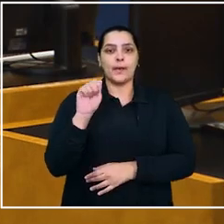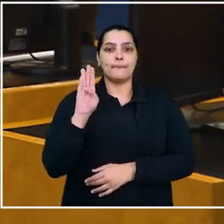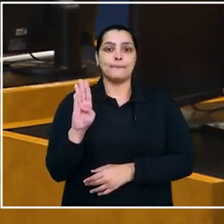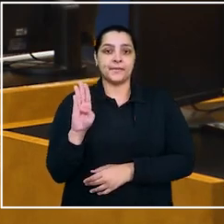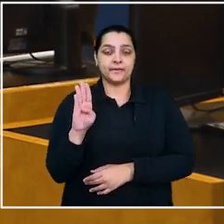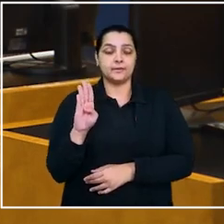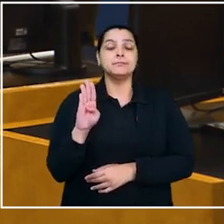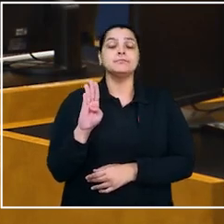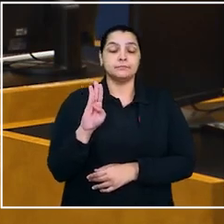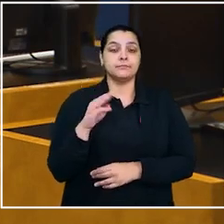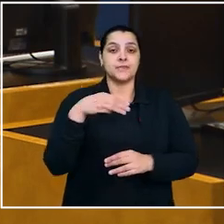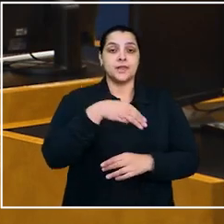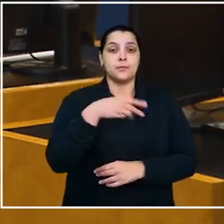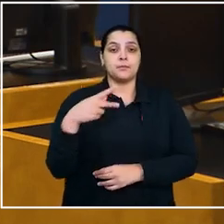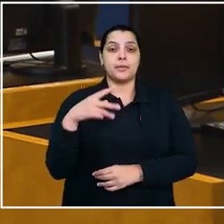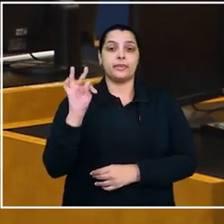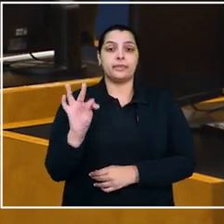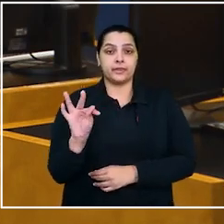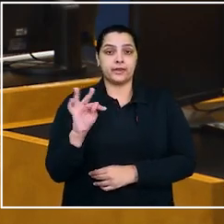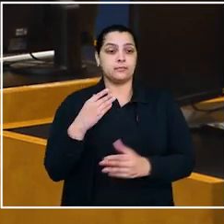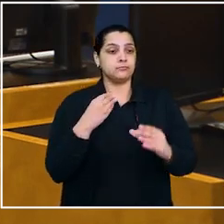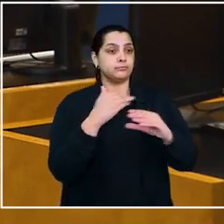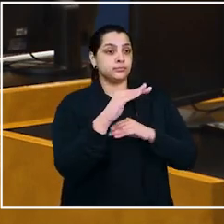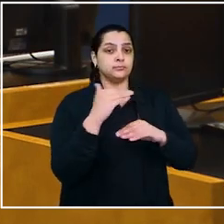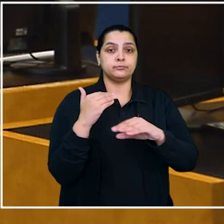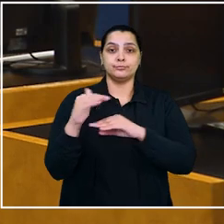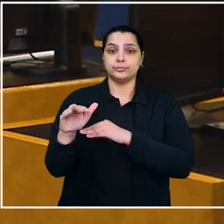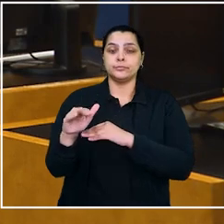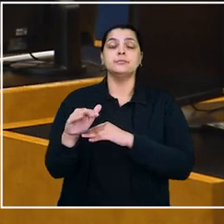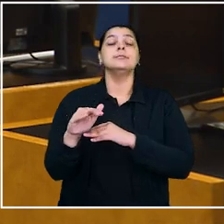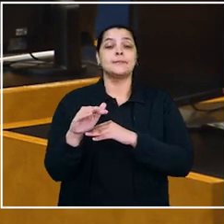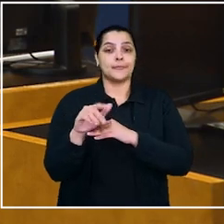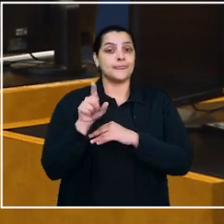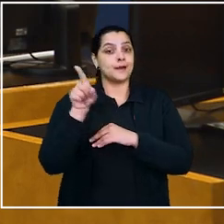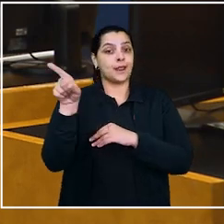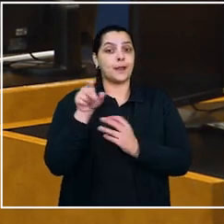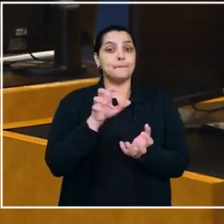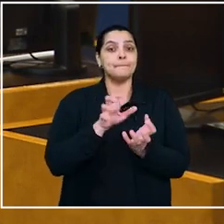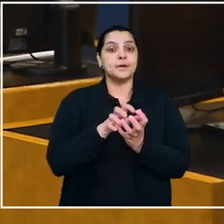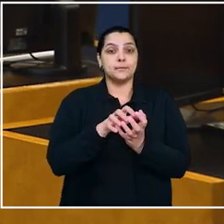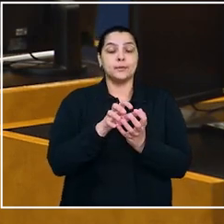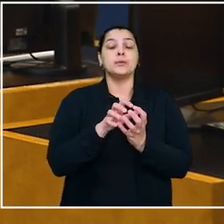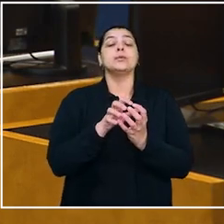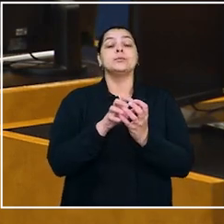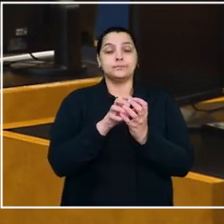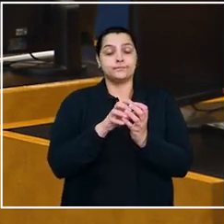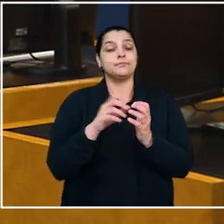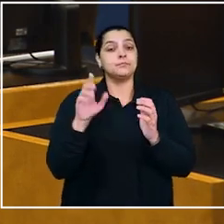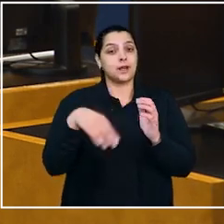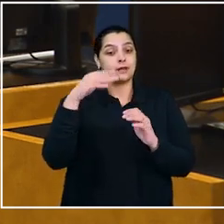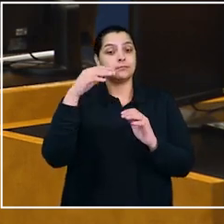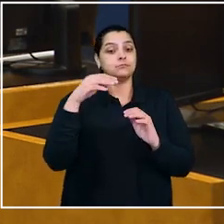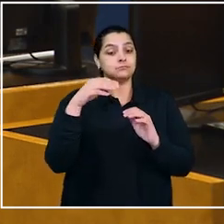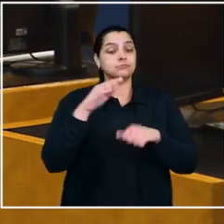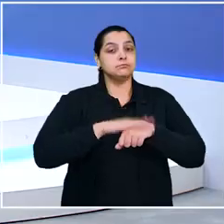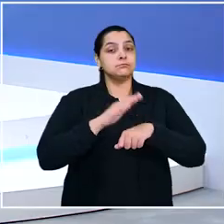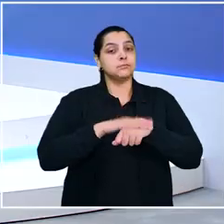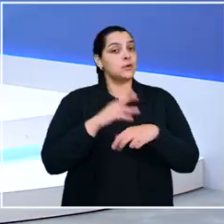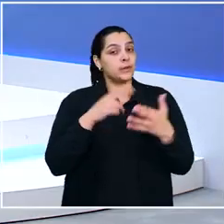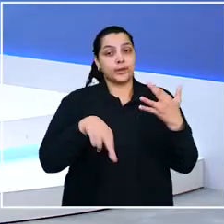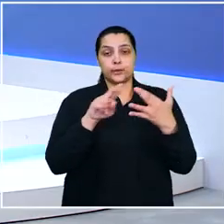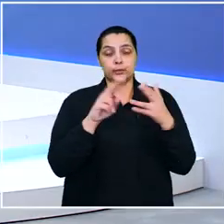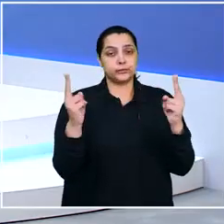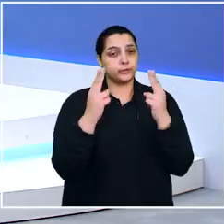dos Advogados do Brasil e ao Ministério Público do Trabalho em Pernambuco para que sejam adotadas as providências cabíveis.